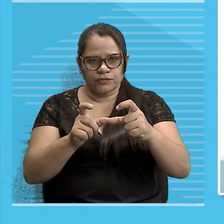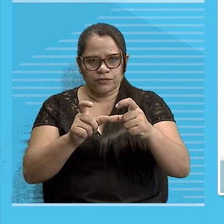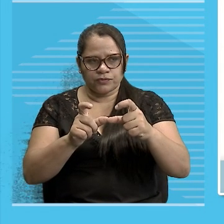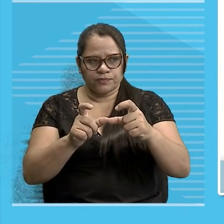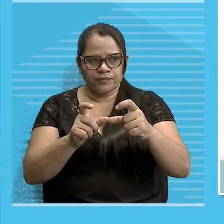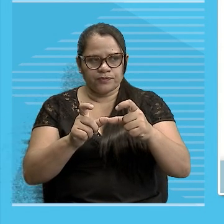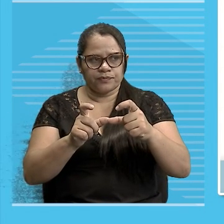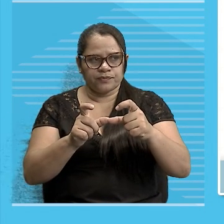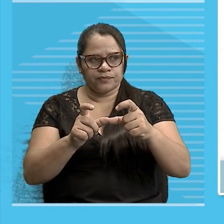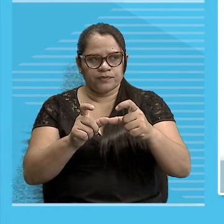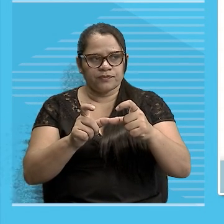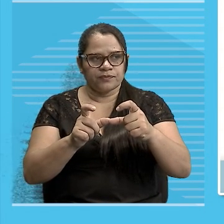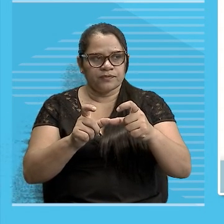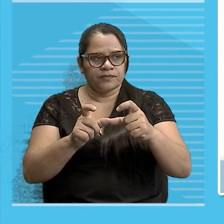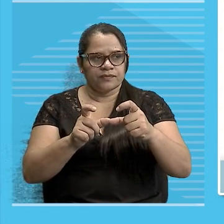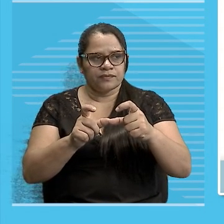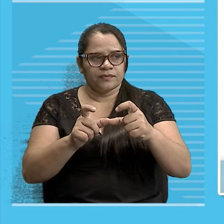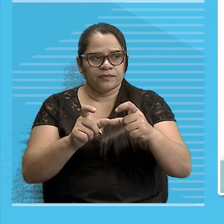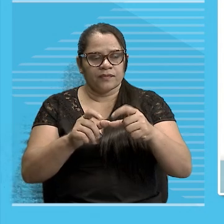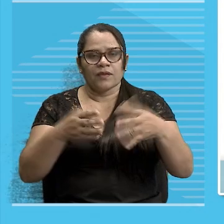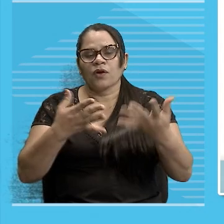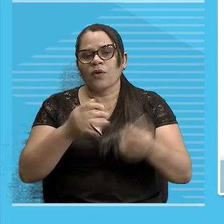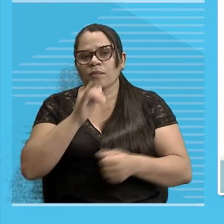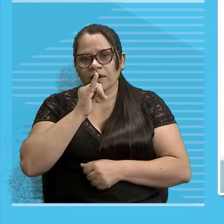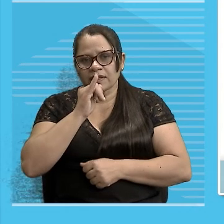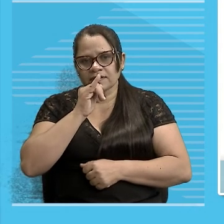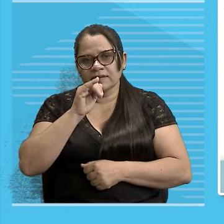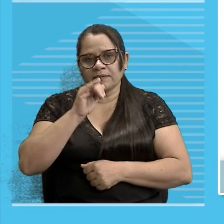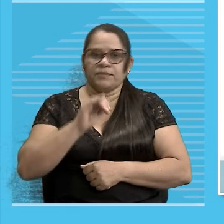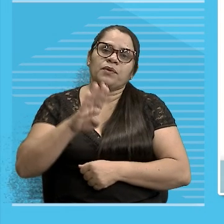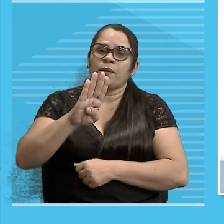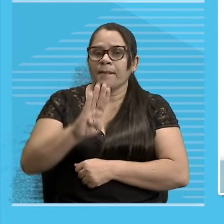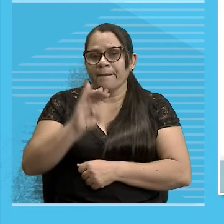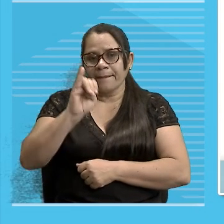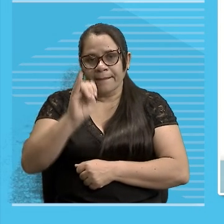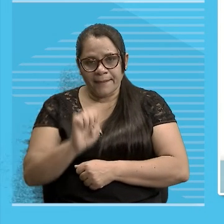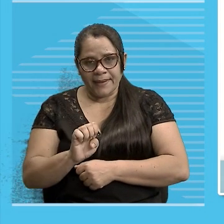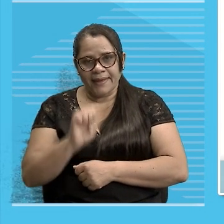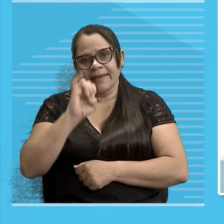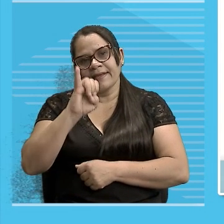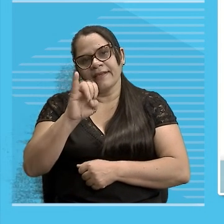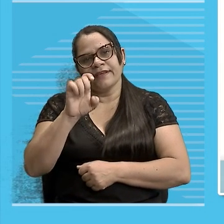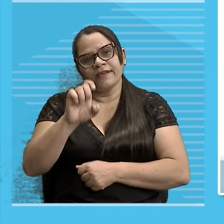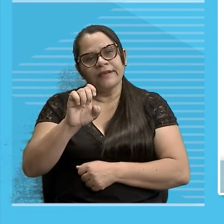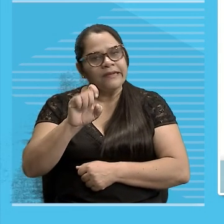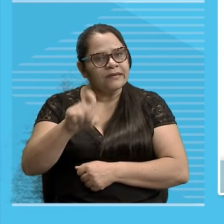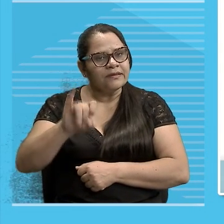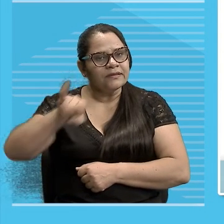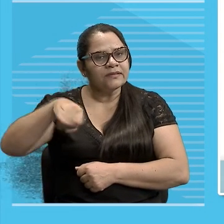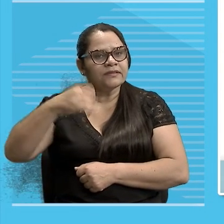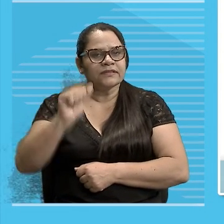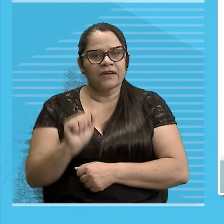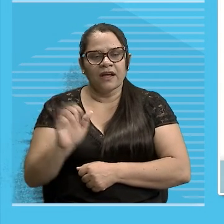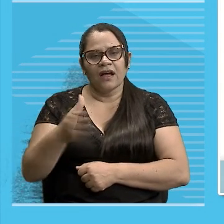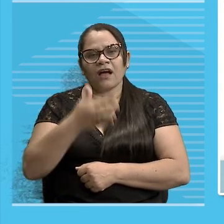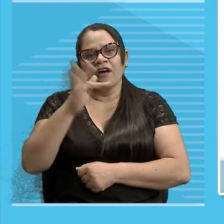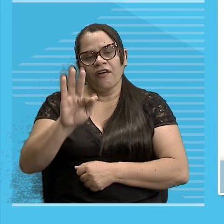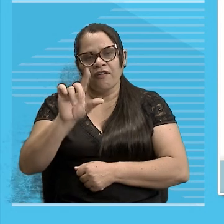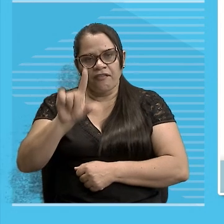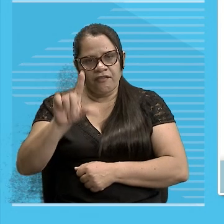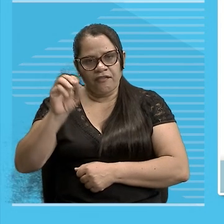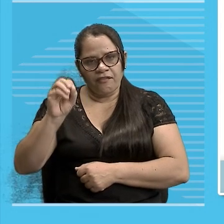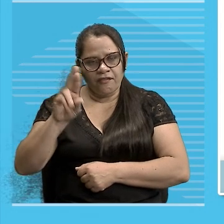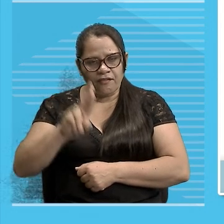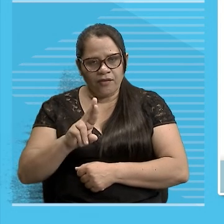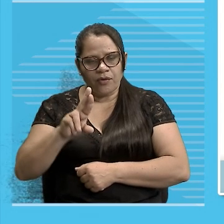varia Mas beija Eu não digo beijas A não ser que seja verbo Mas não é esse caso Estou falando de beijas no plural Não existe Então é